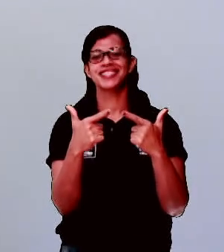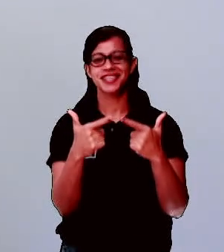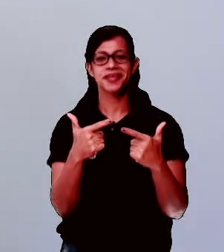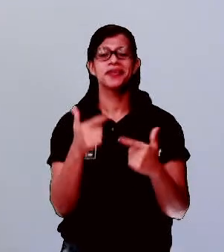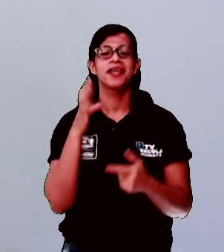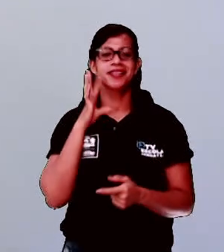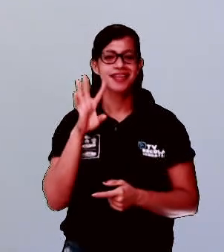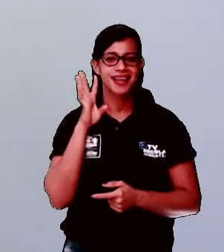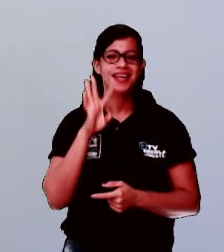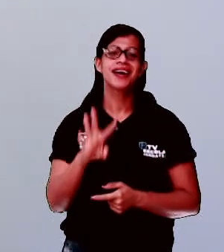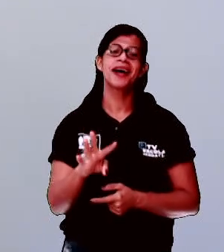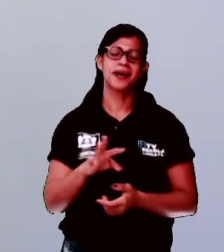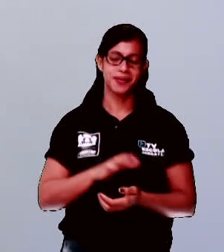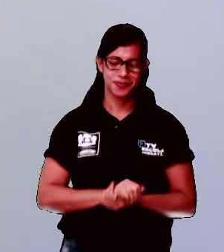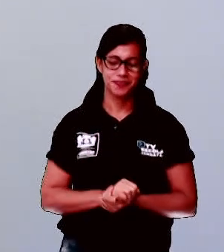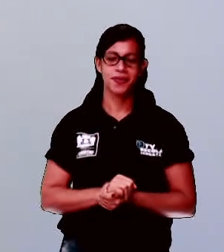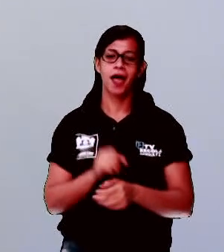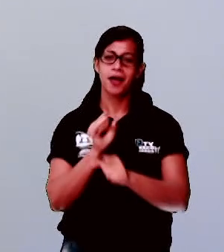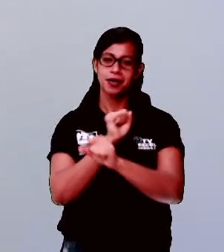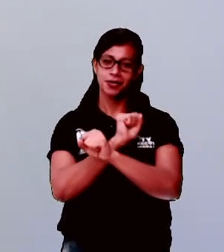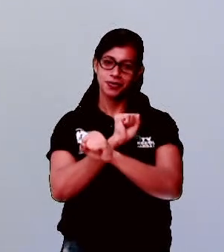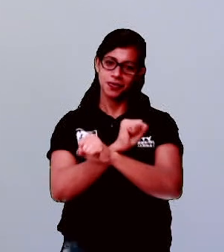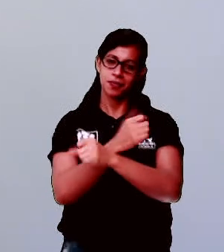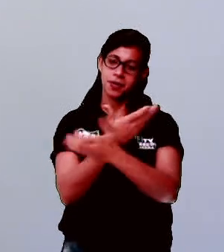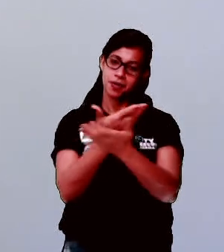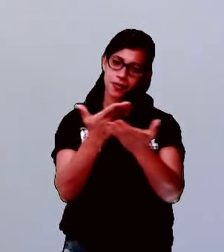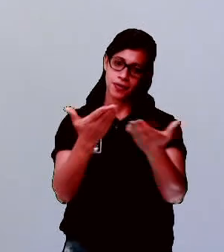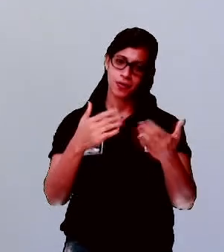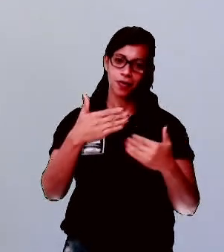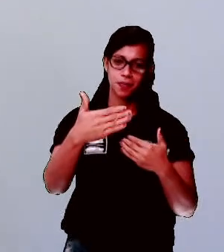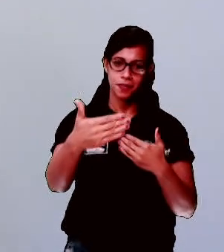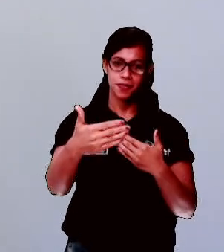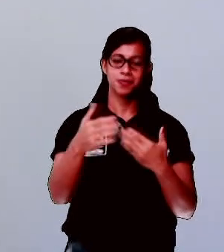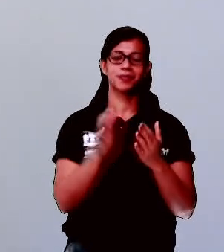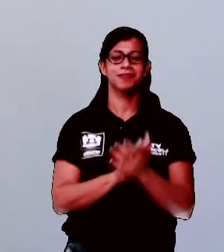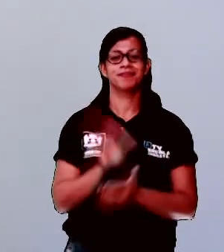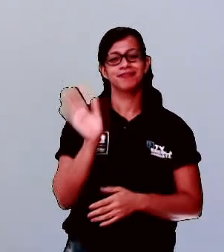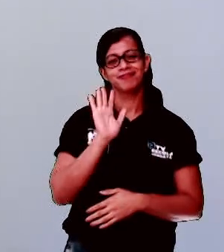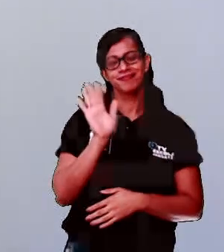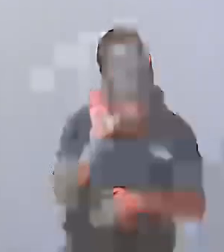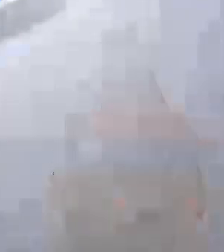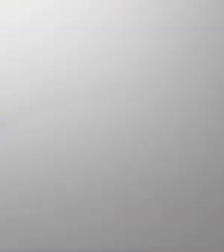gostar bastante. Eu aguardo por todos na nossa próxima aula. Até o nosso próximo encontro.